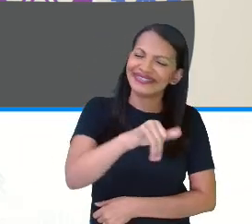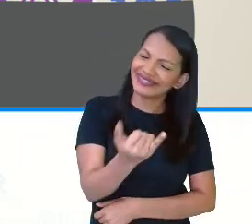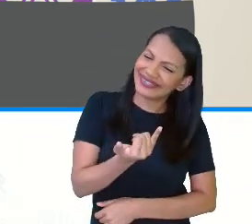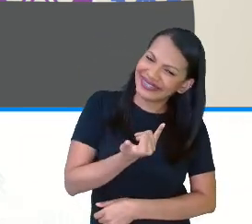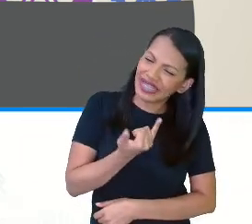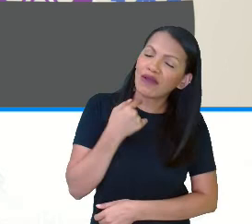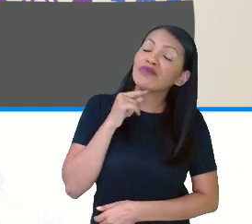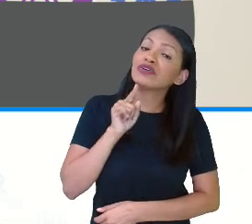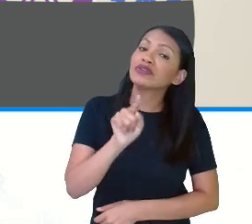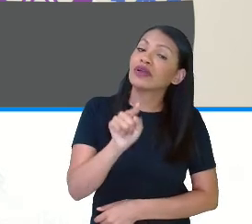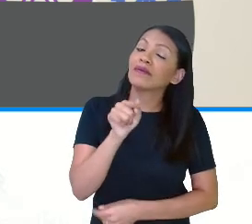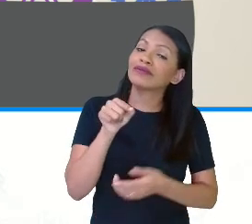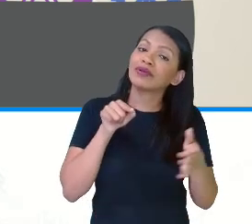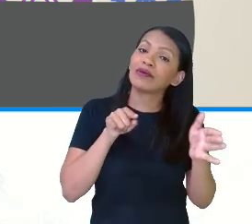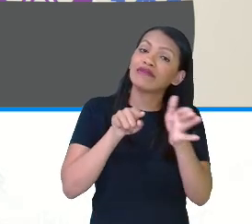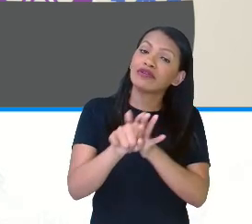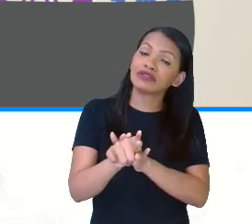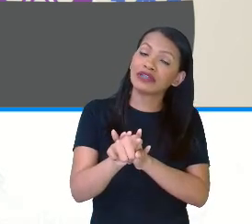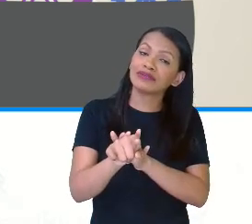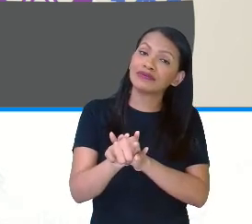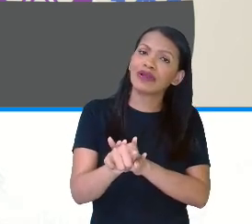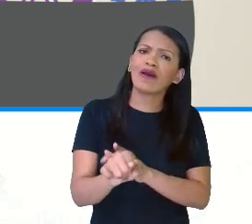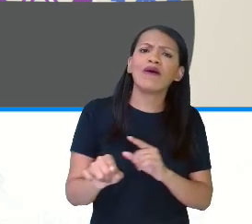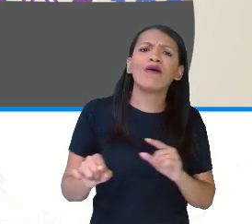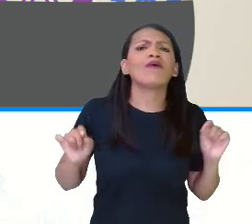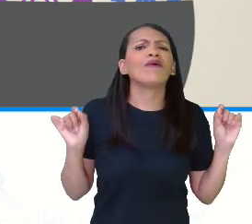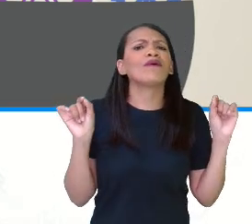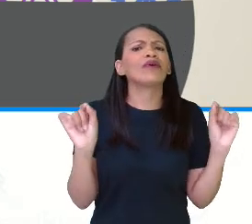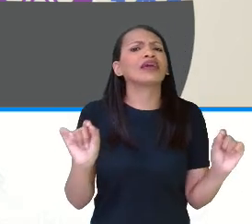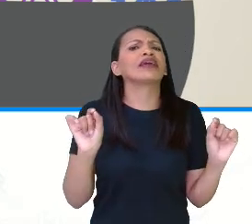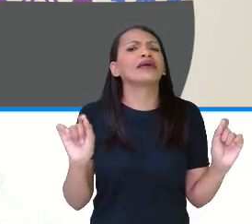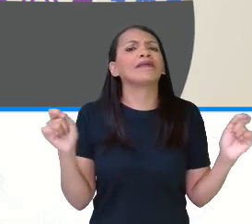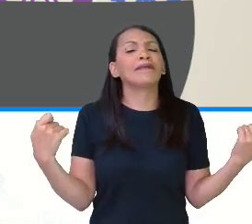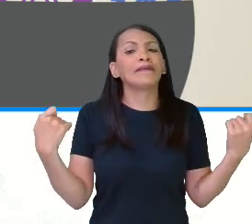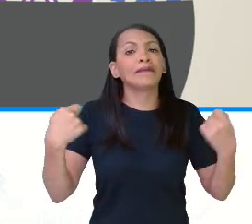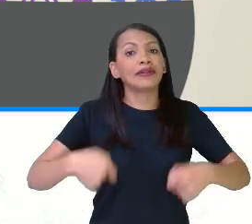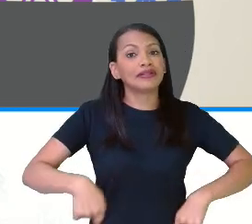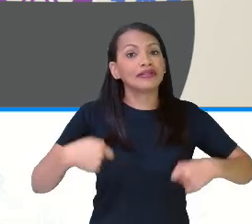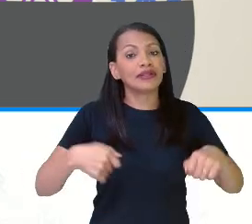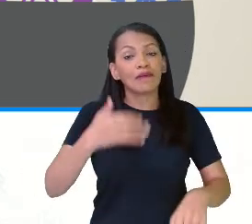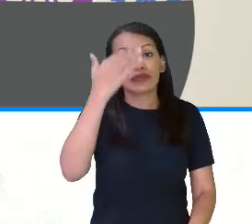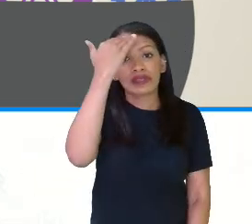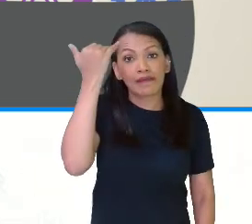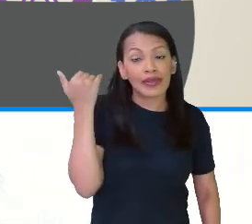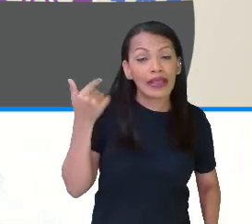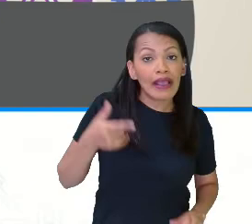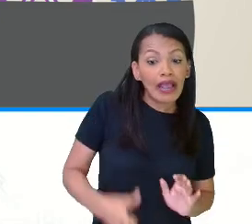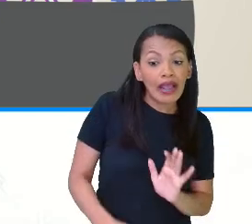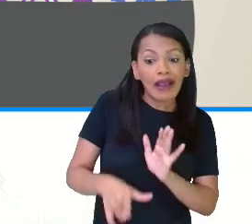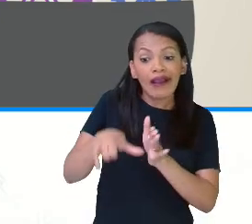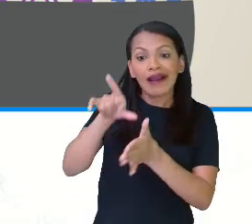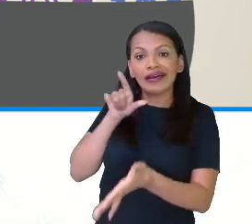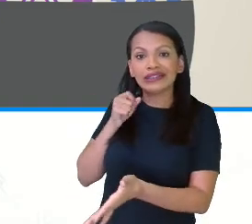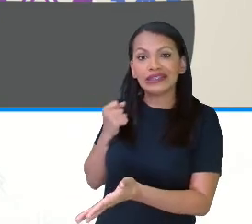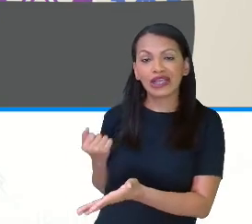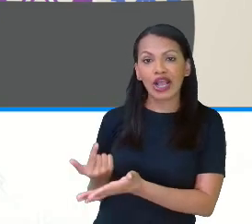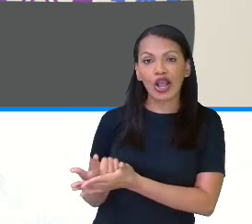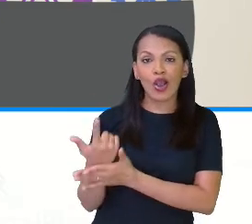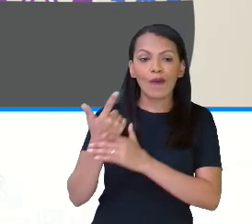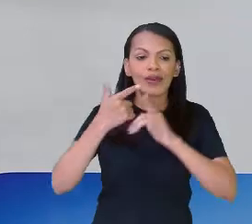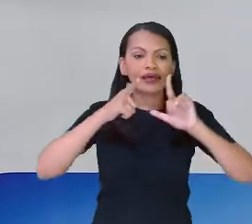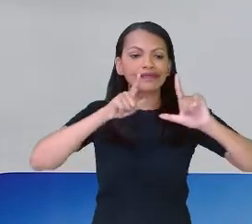perguntar para vocês, o que precisamos saber antes de comprar cerâmicas para